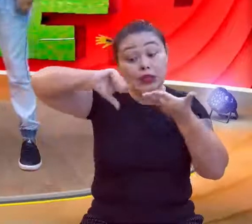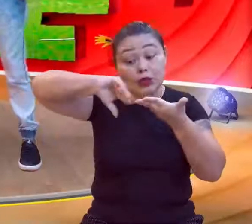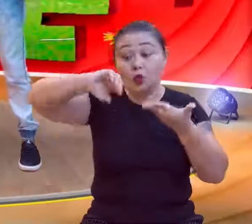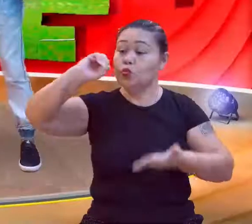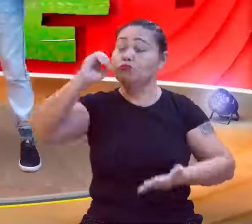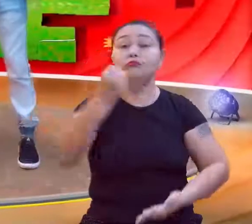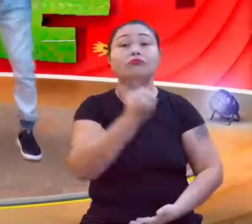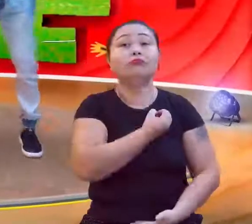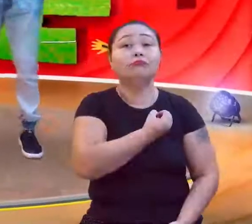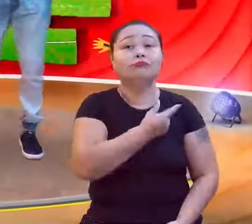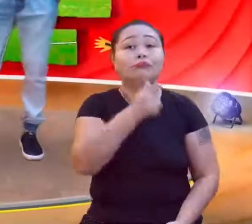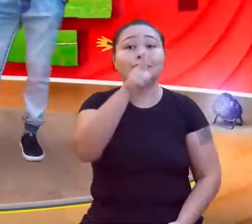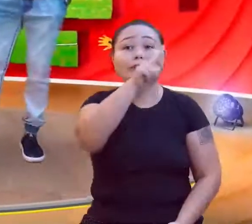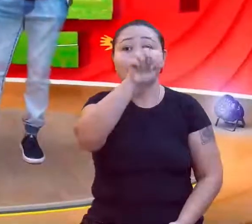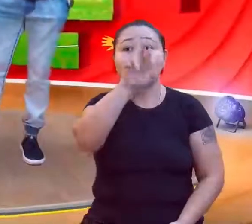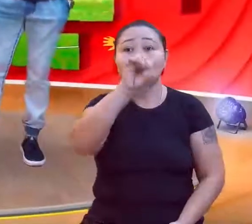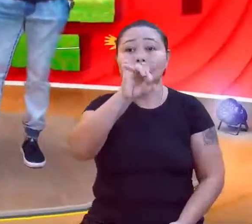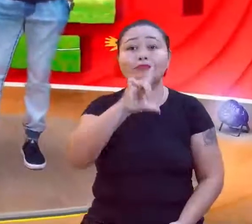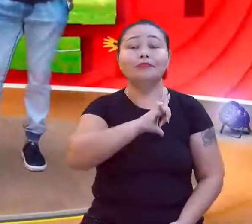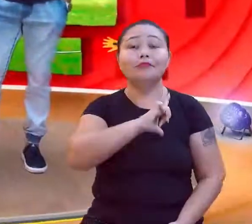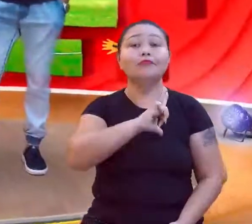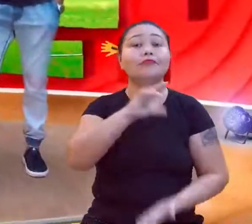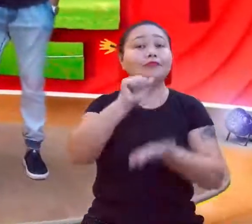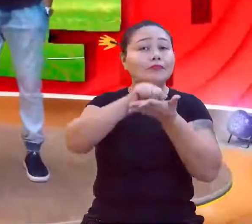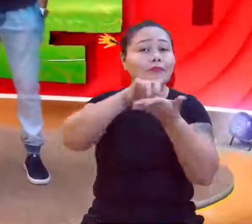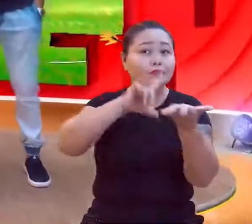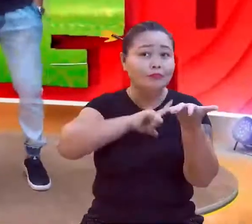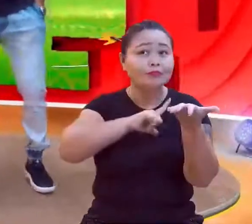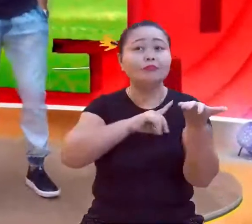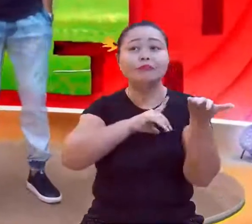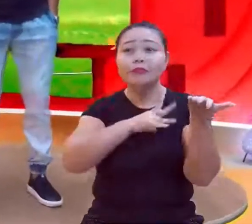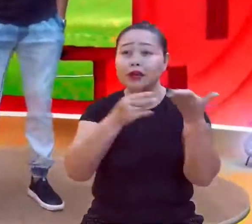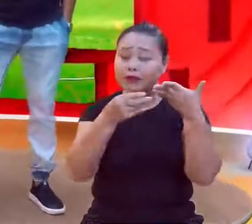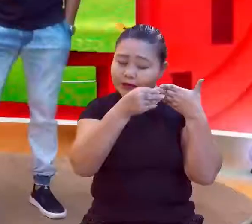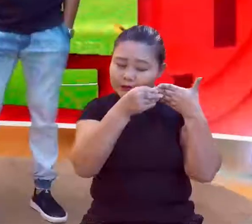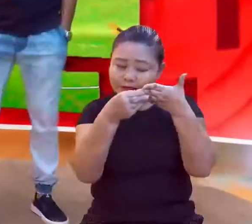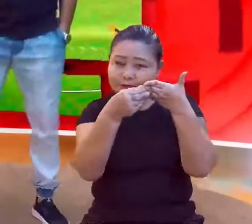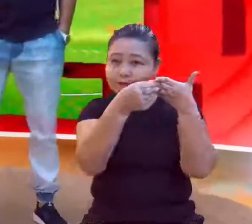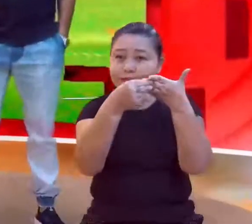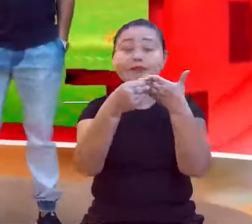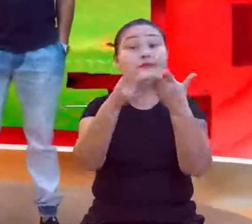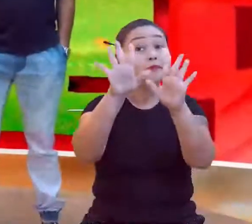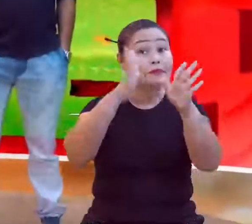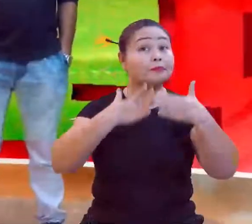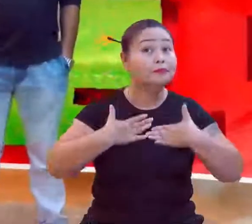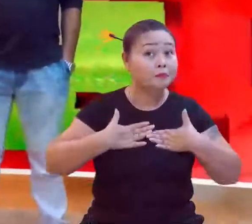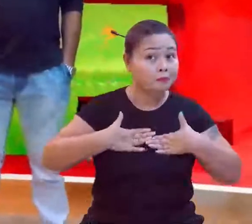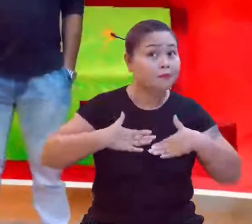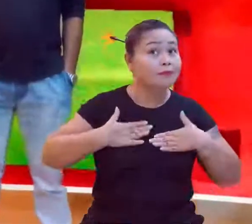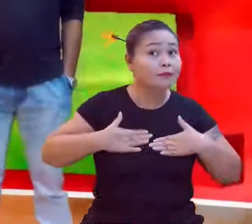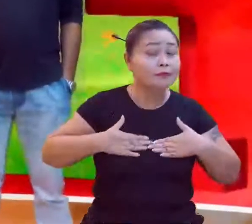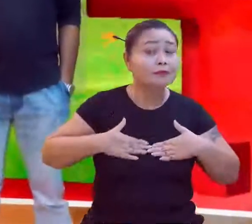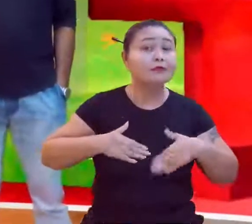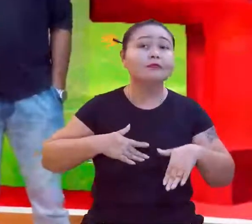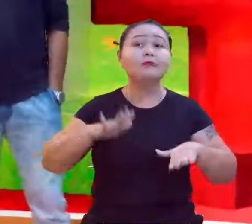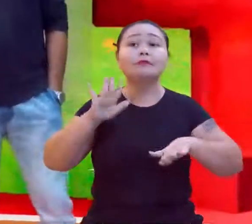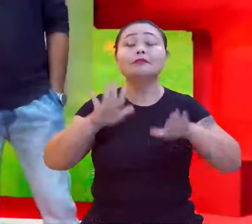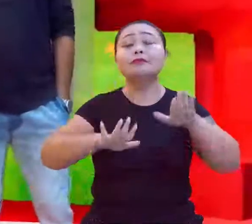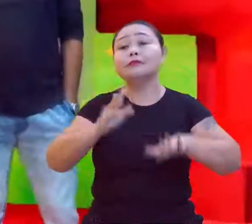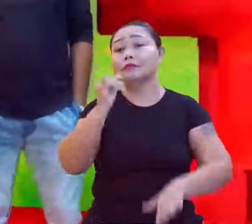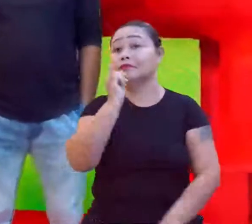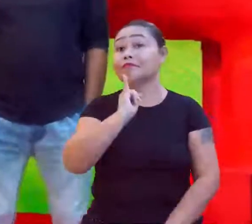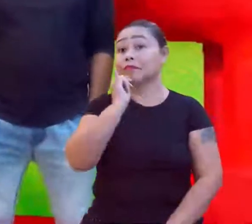Então, o exercício vai direcionar, tá bom? Fiquem tranquilos. Então, claro, a gente viu aí alguns exemplos.